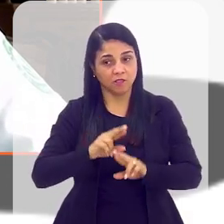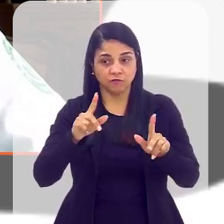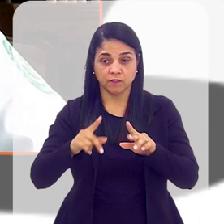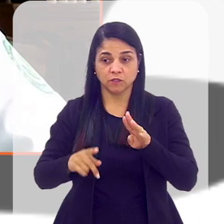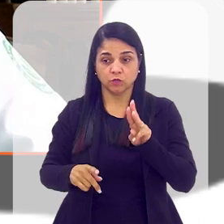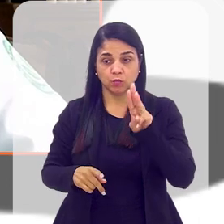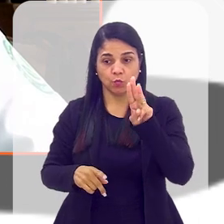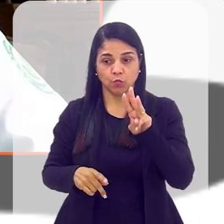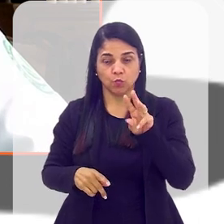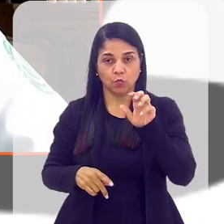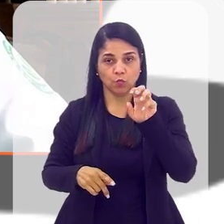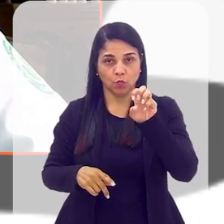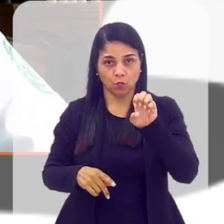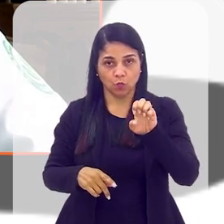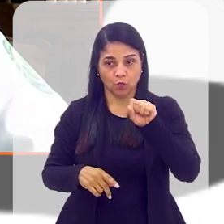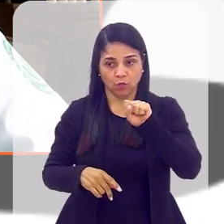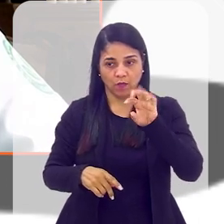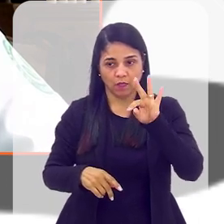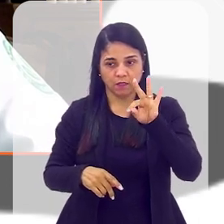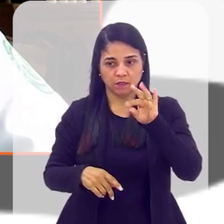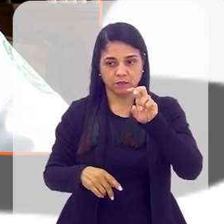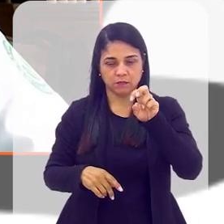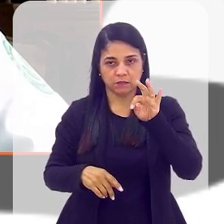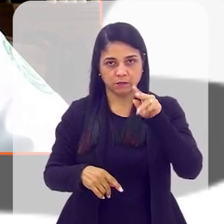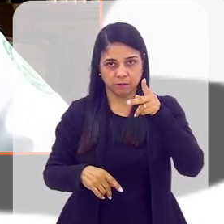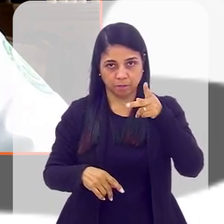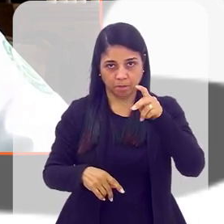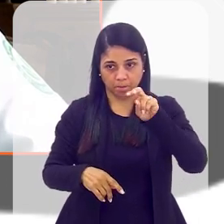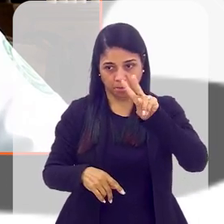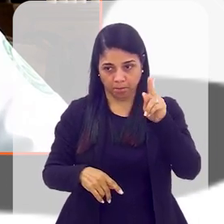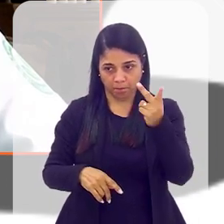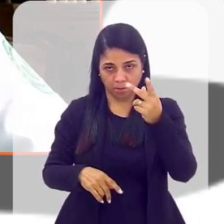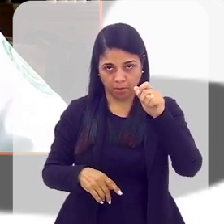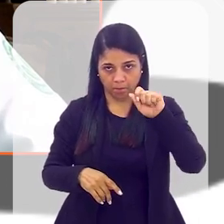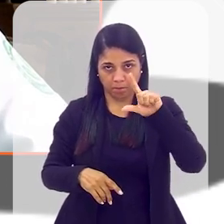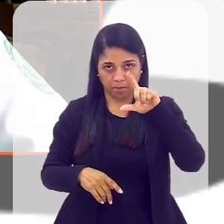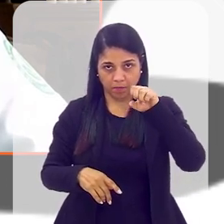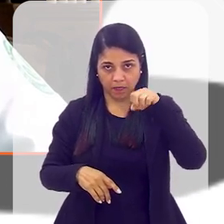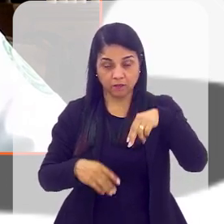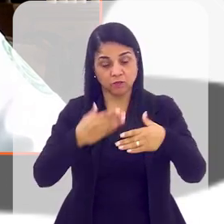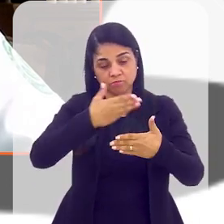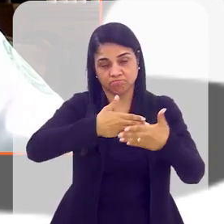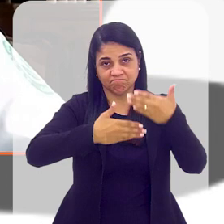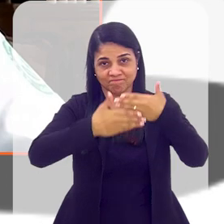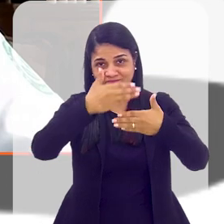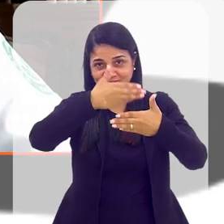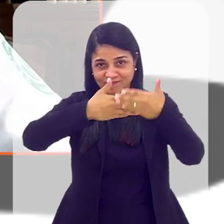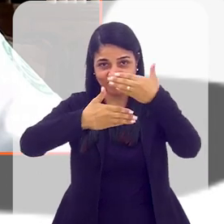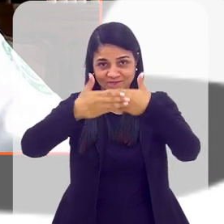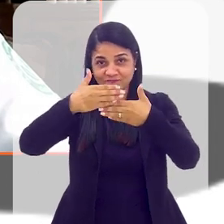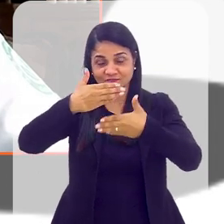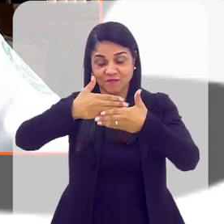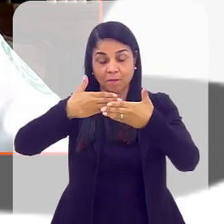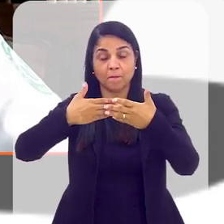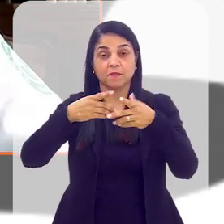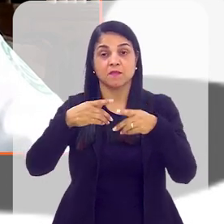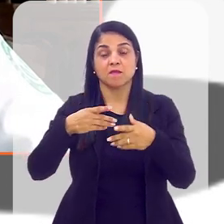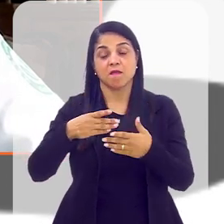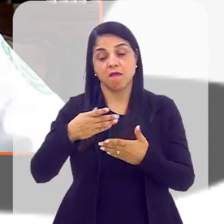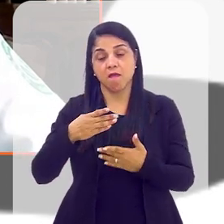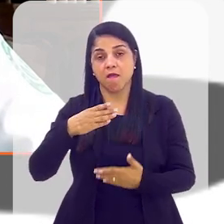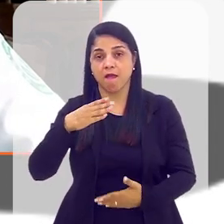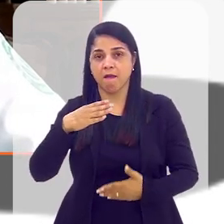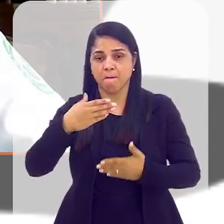do Light Steel Frame, que trabalha com perfis independentes de aço, nós trabalhamos com painéis contínuos. Nossa parede, ela fica de aço